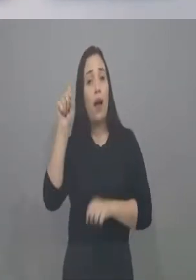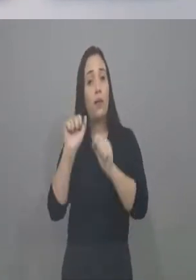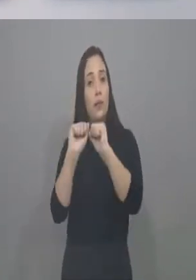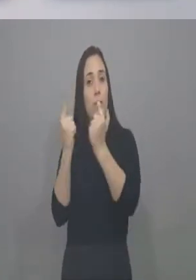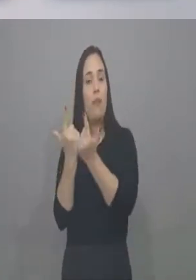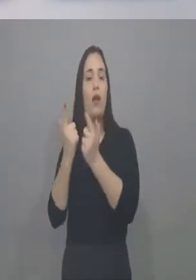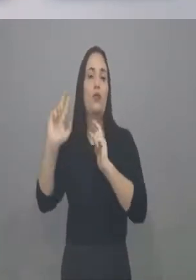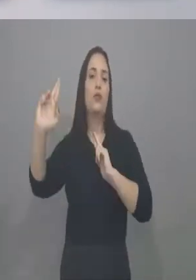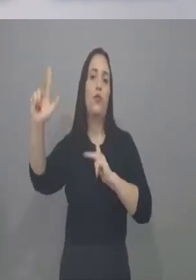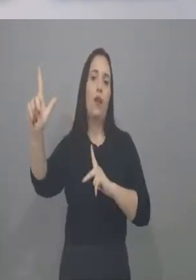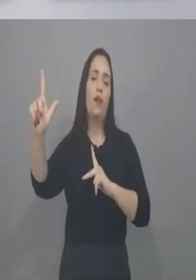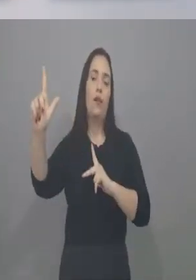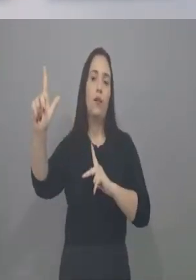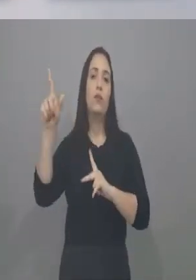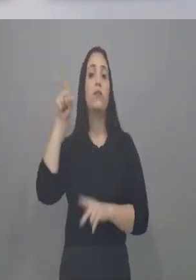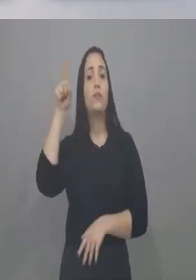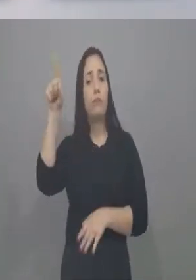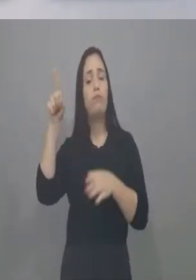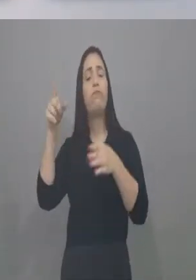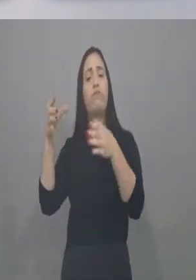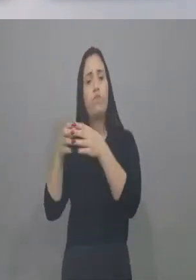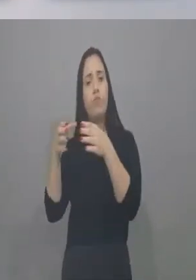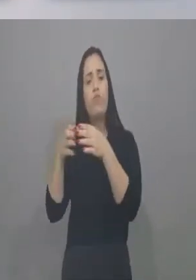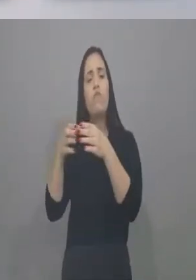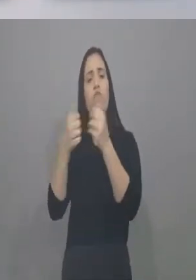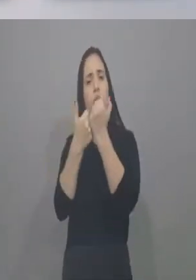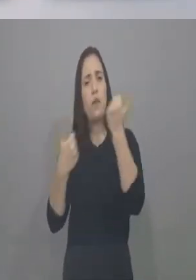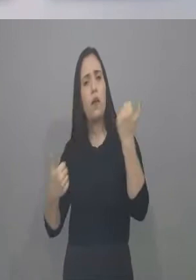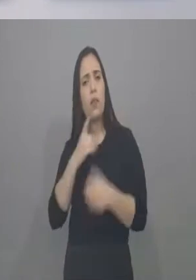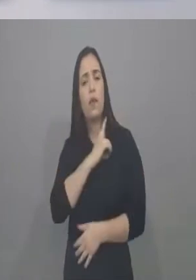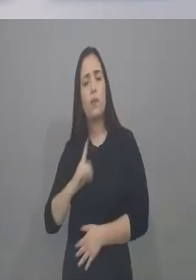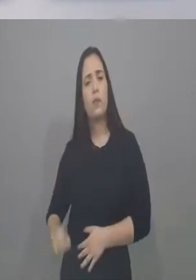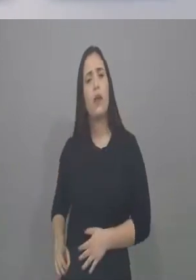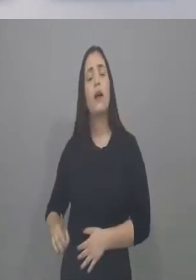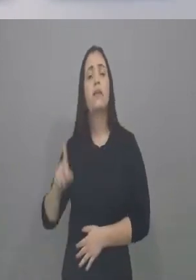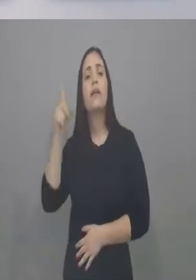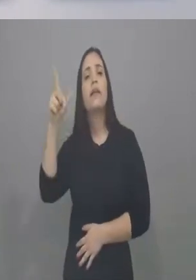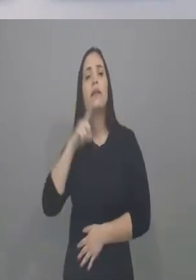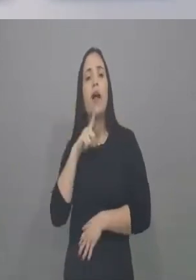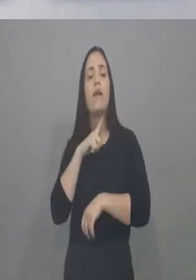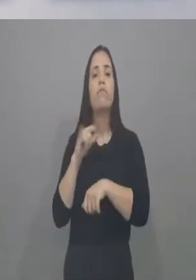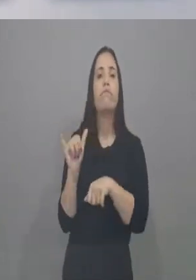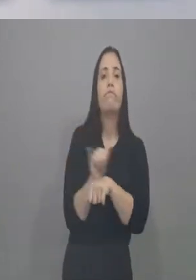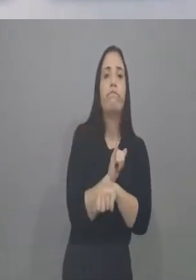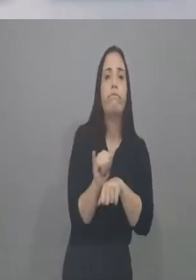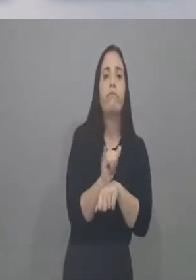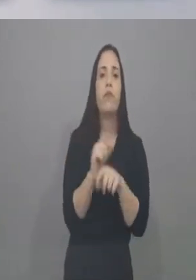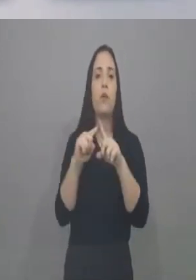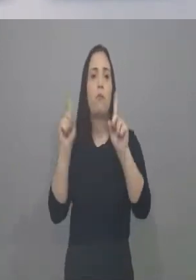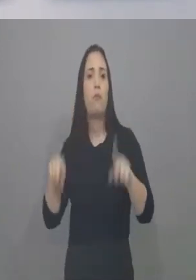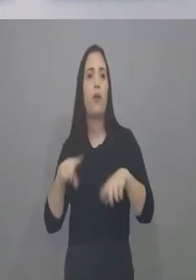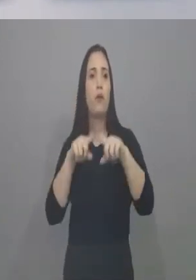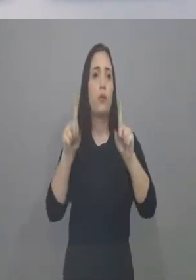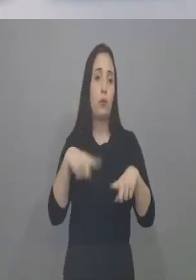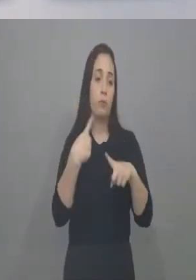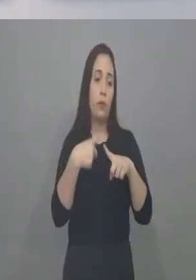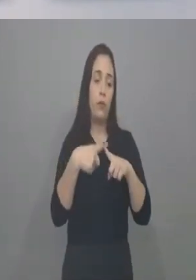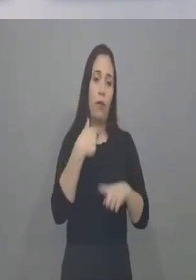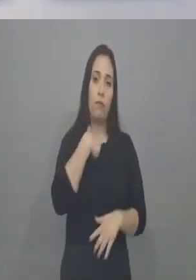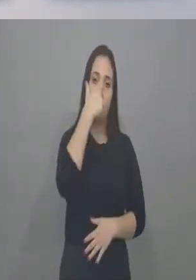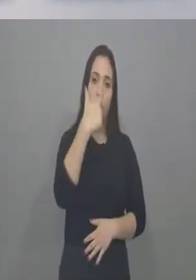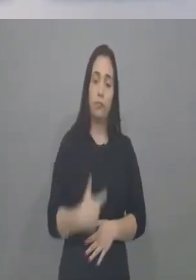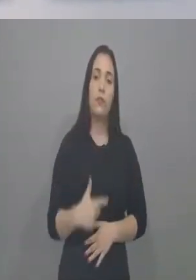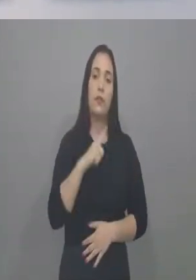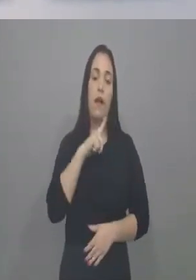parlamento, é um parlamento também que requer muita habilidade, porque como eu sou um deputado que tem a minha